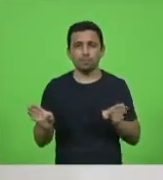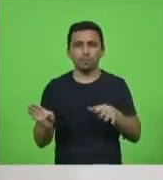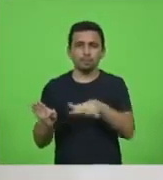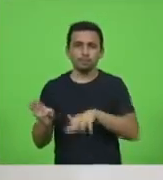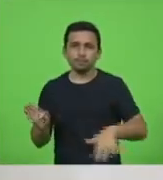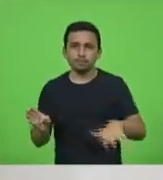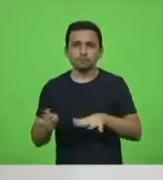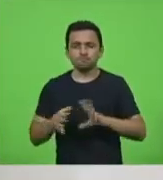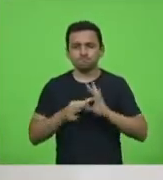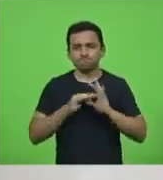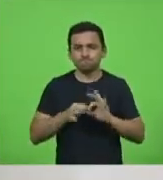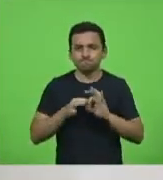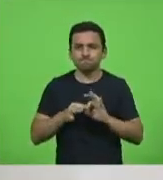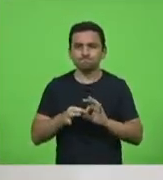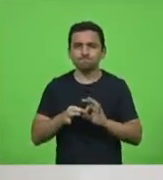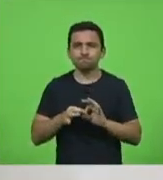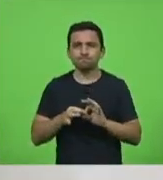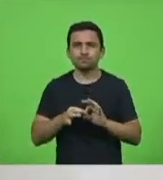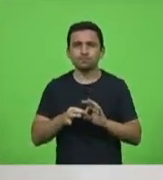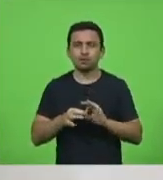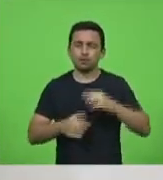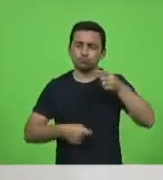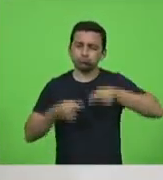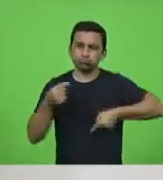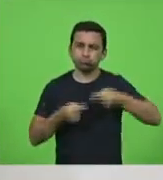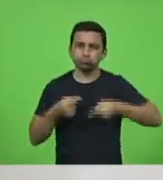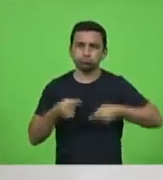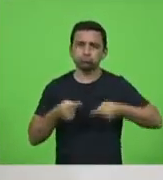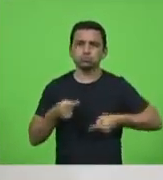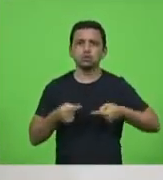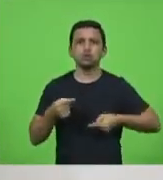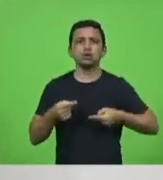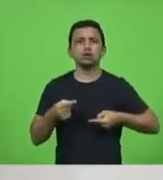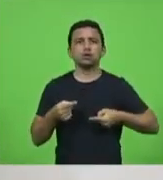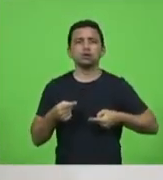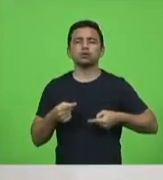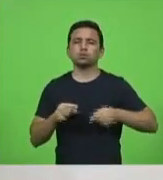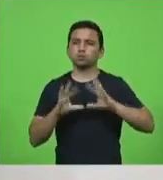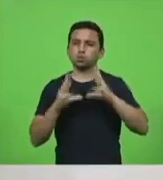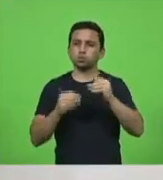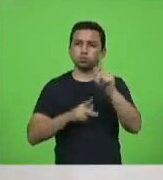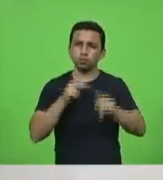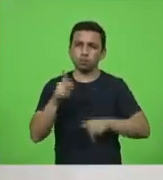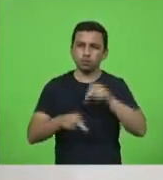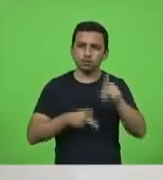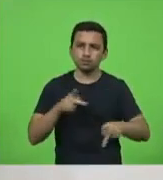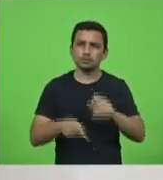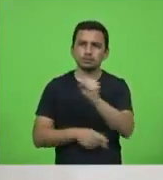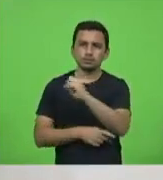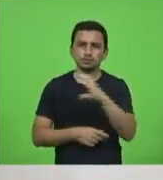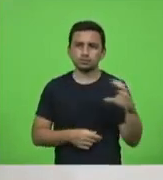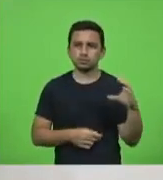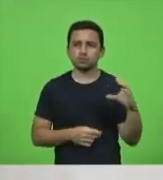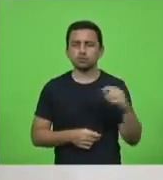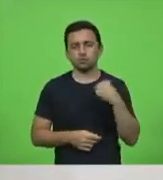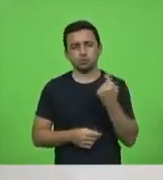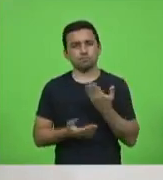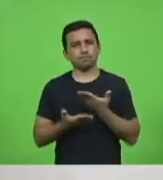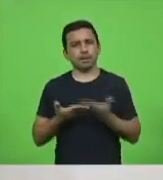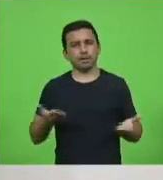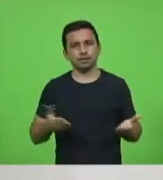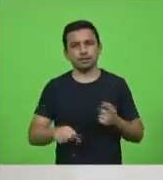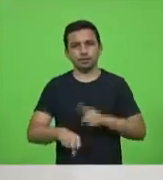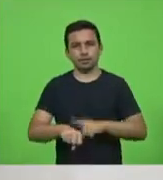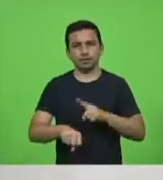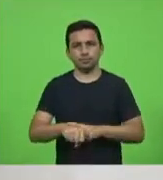estar unidos pelo debate, em prol do povo catarinense e do povo brasileiro, percamos horas e minutos